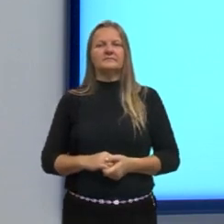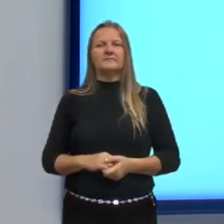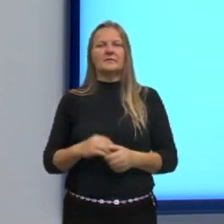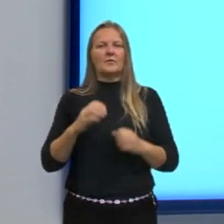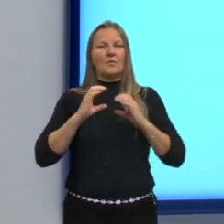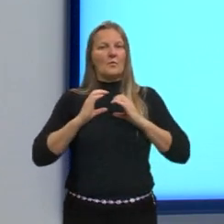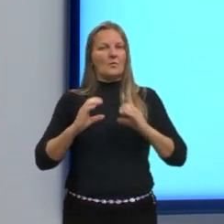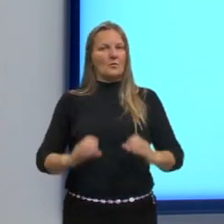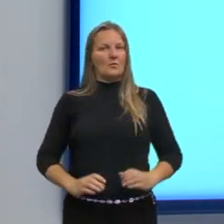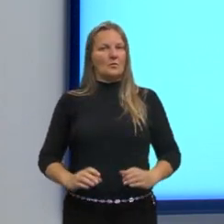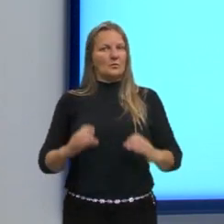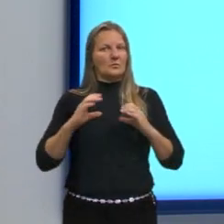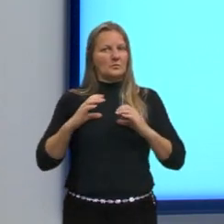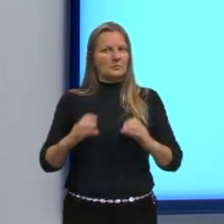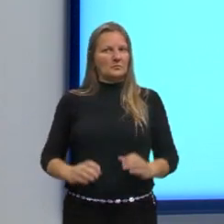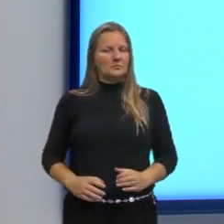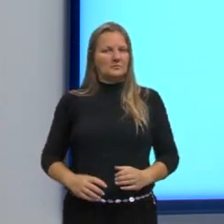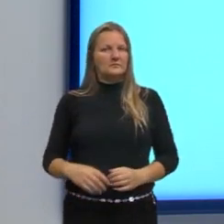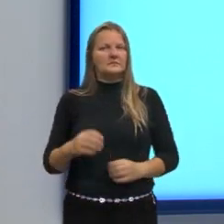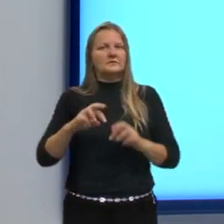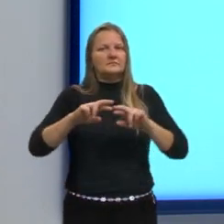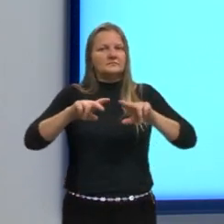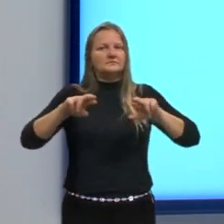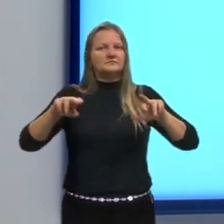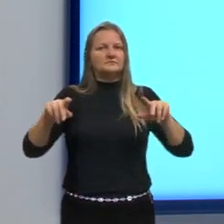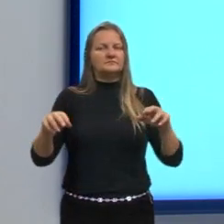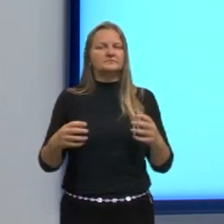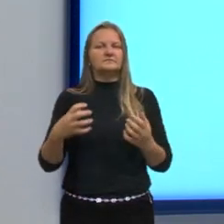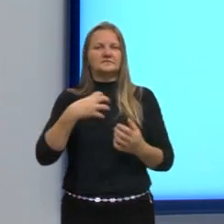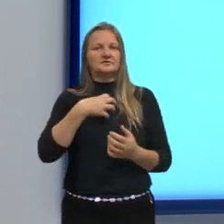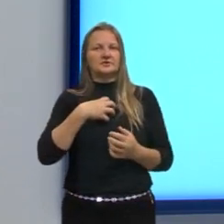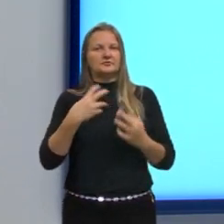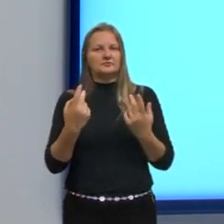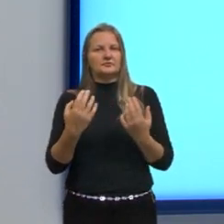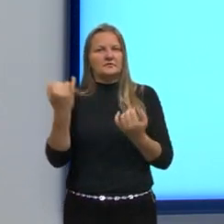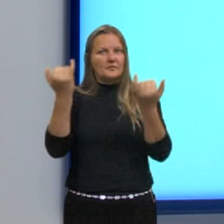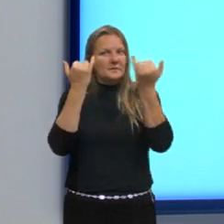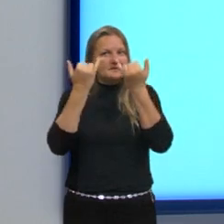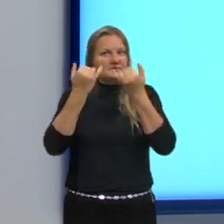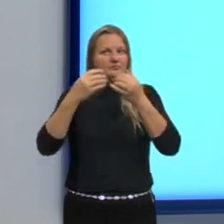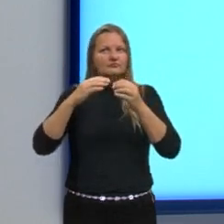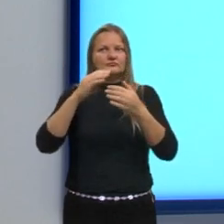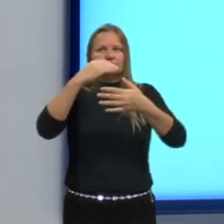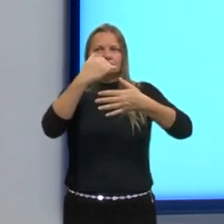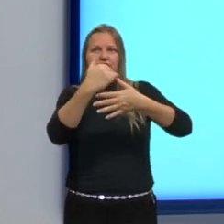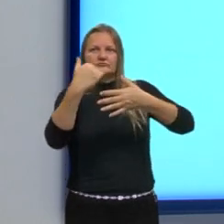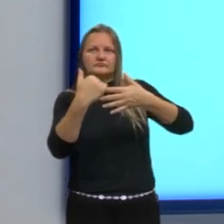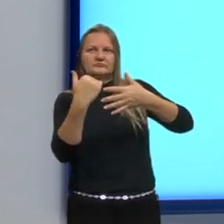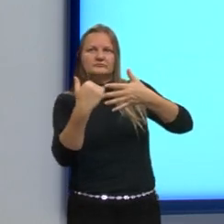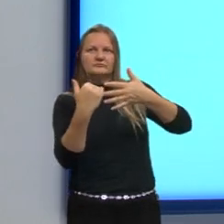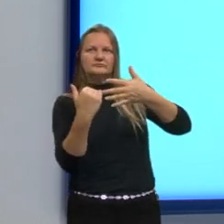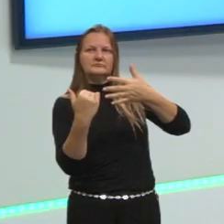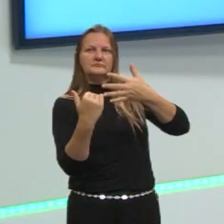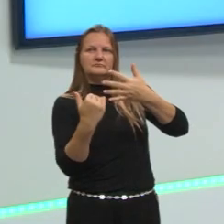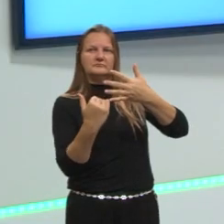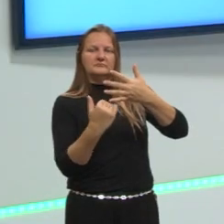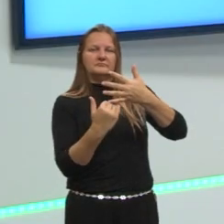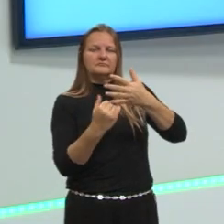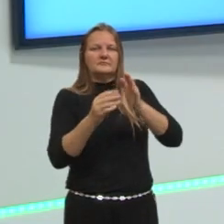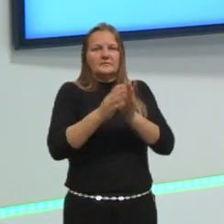comportamento. Então, de diversas formas. Então, são essas as etapas que temos na